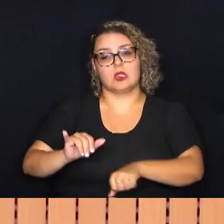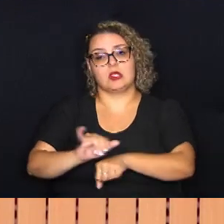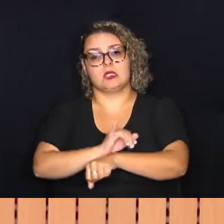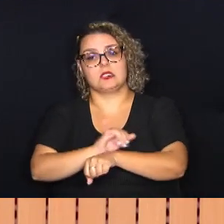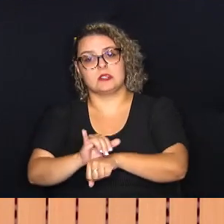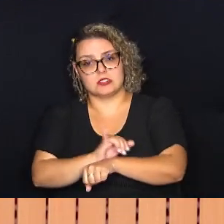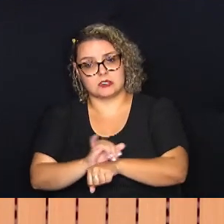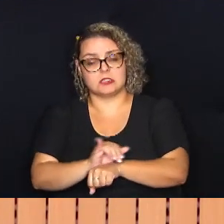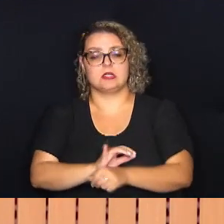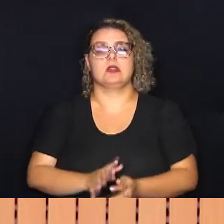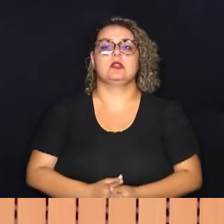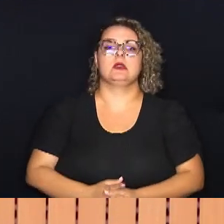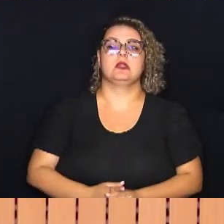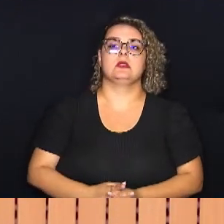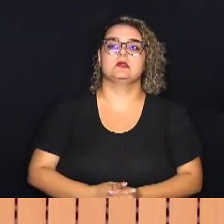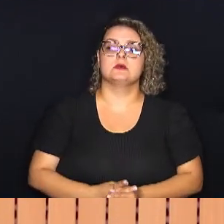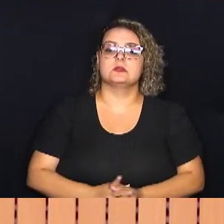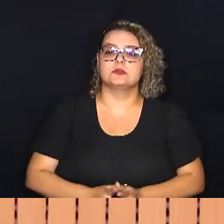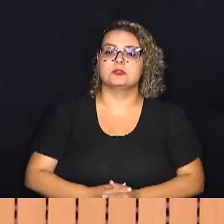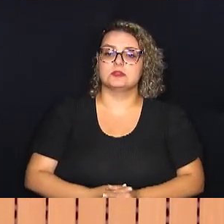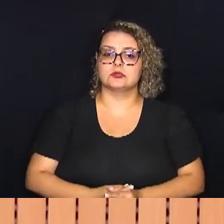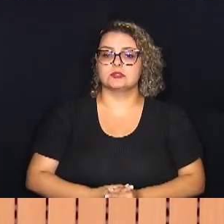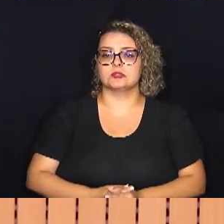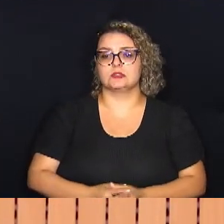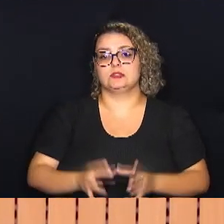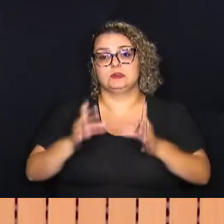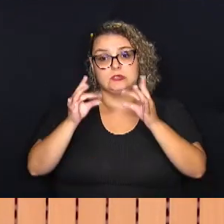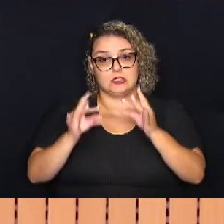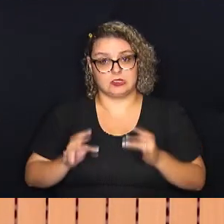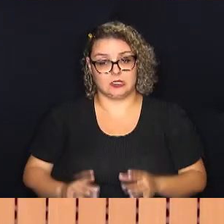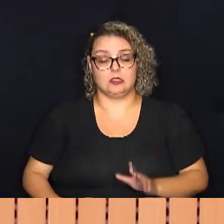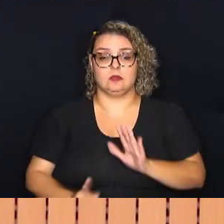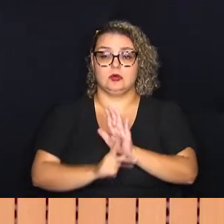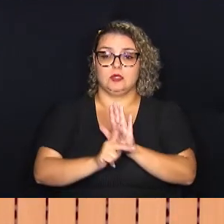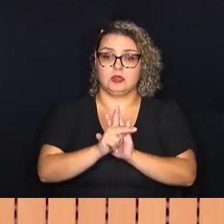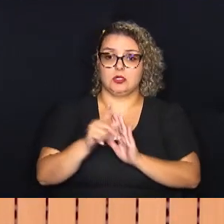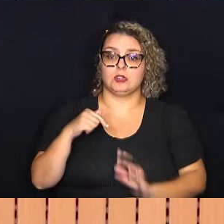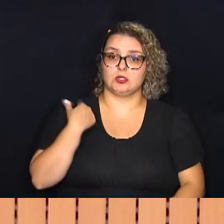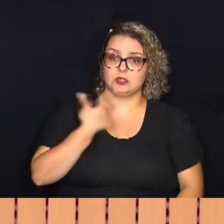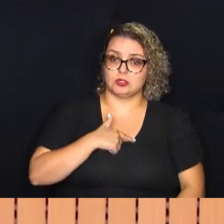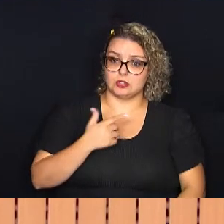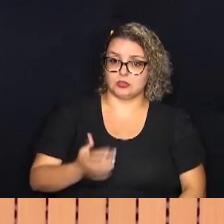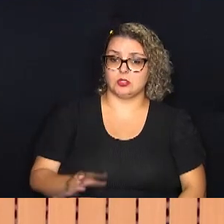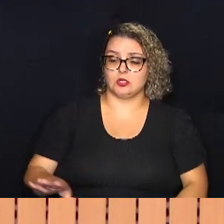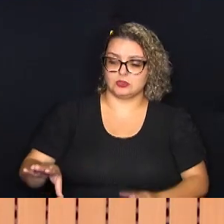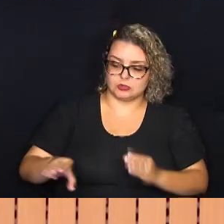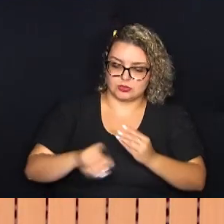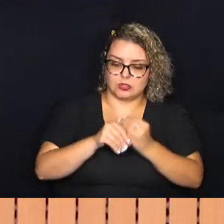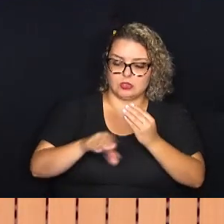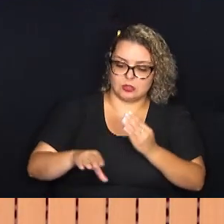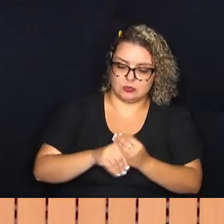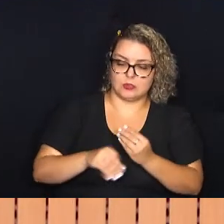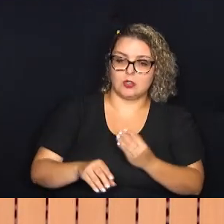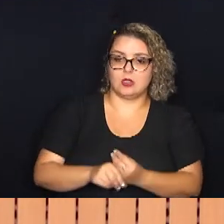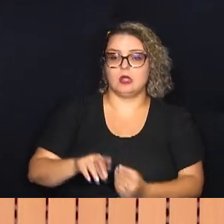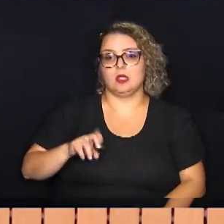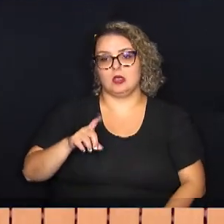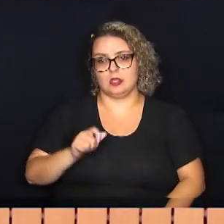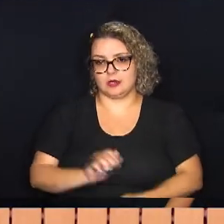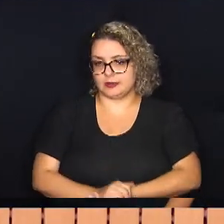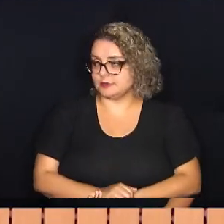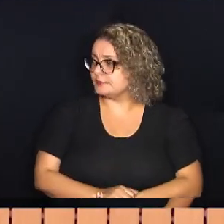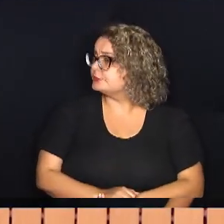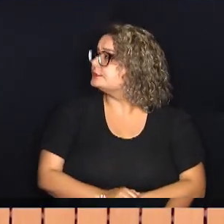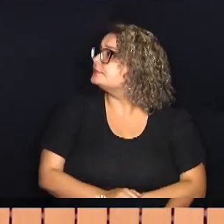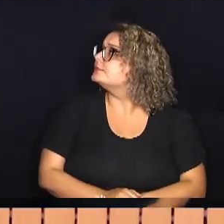esse mecanismo está bem descrito no projeto, que nós vamos poder estar complementando a renda.